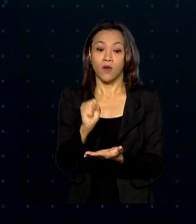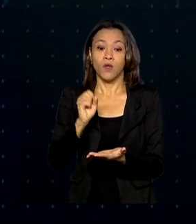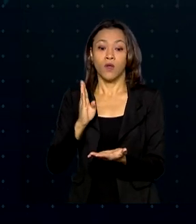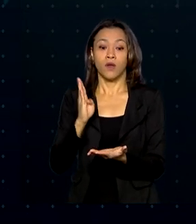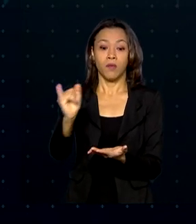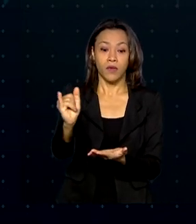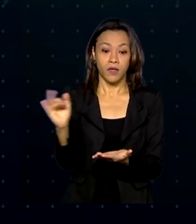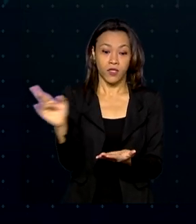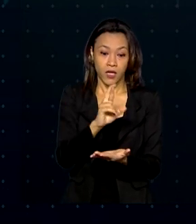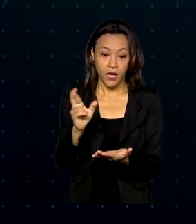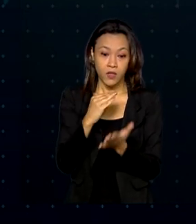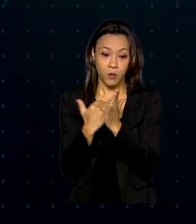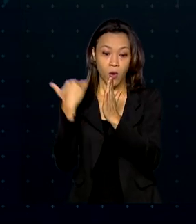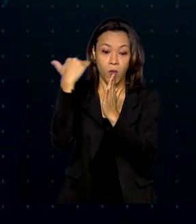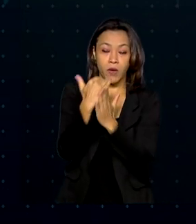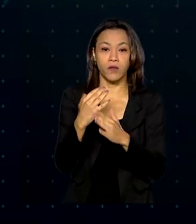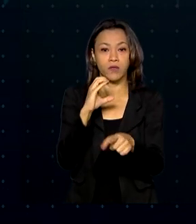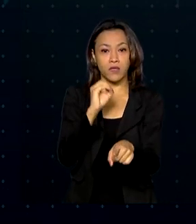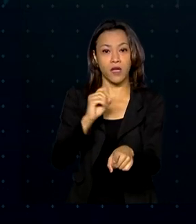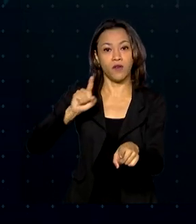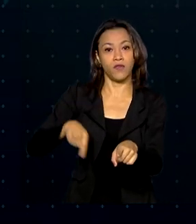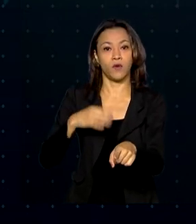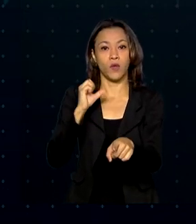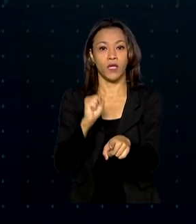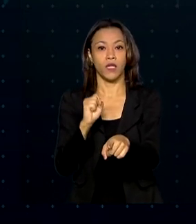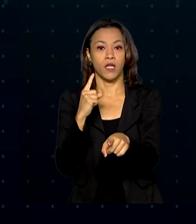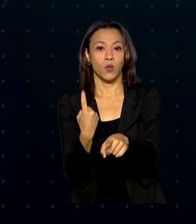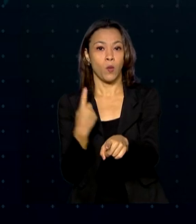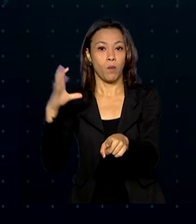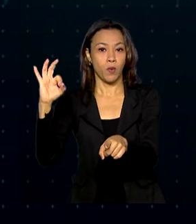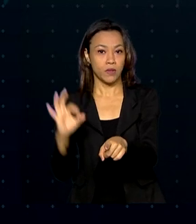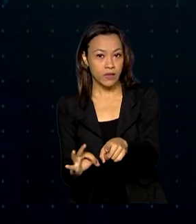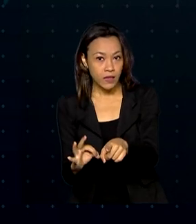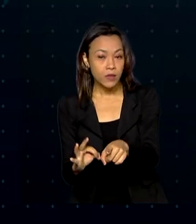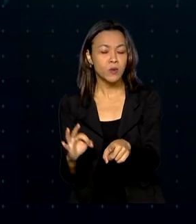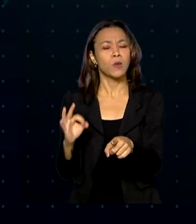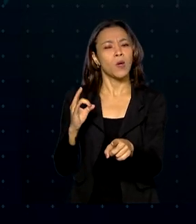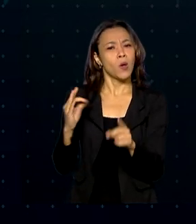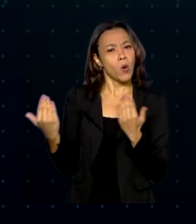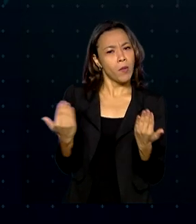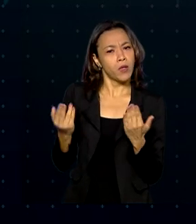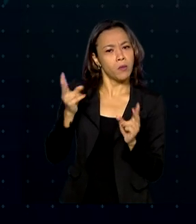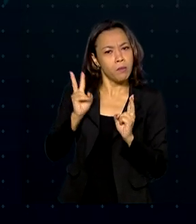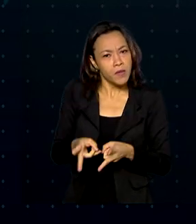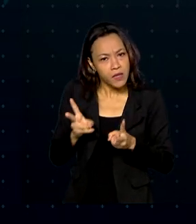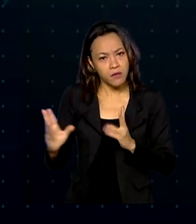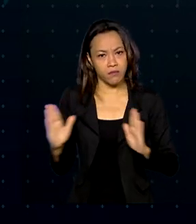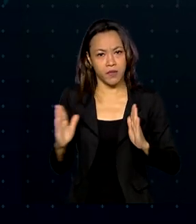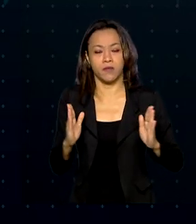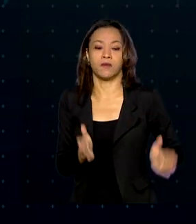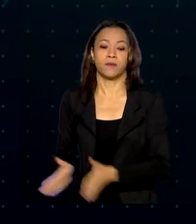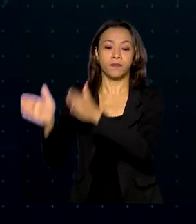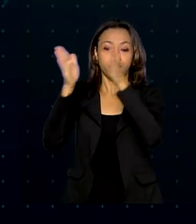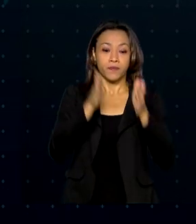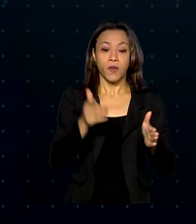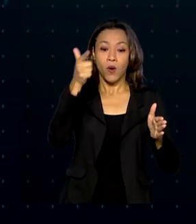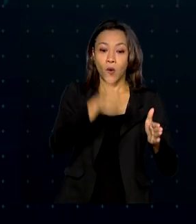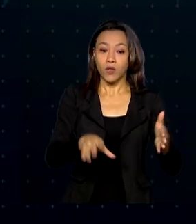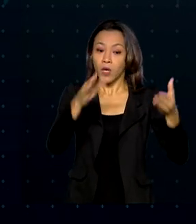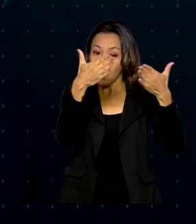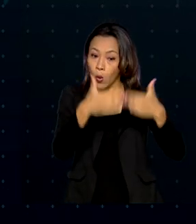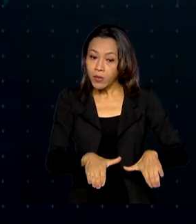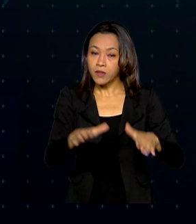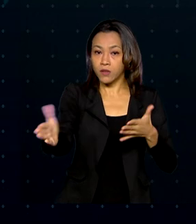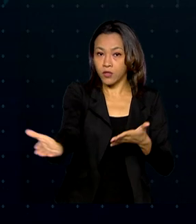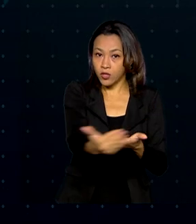reais, um crescimento de 0,81% em relação ao mesmo período. Já as compensações tributárias